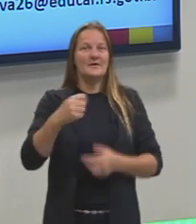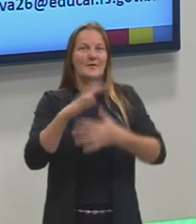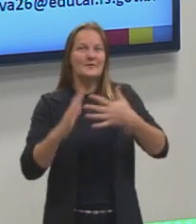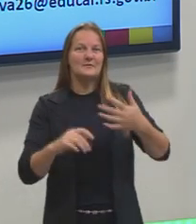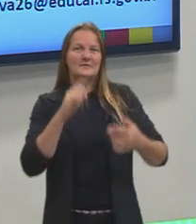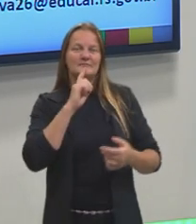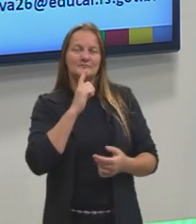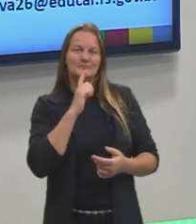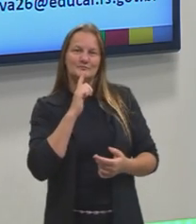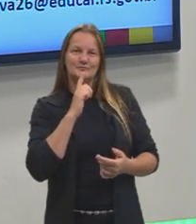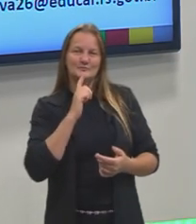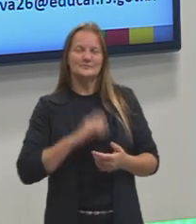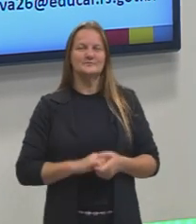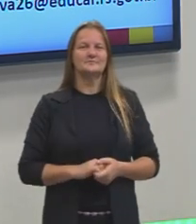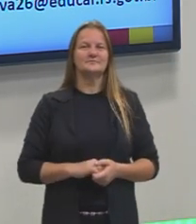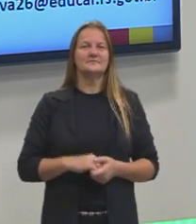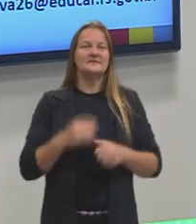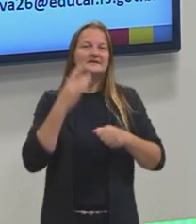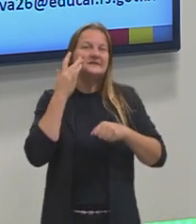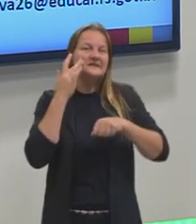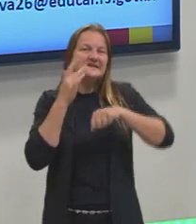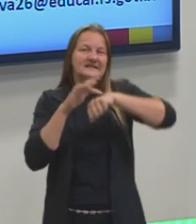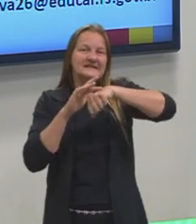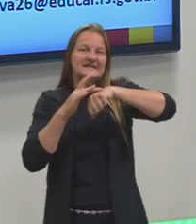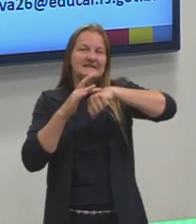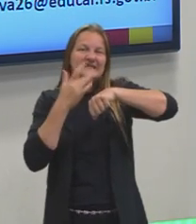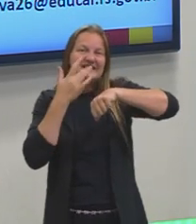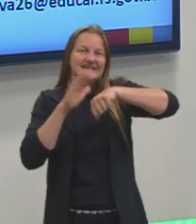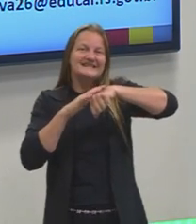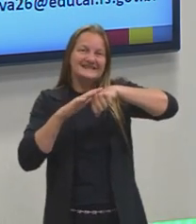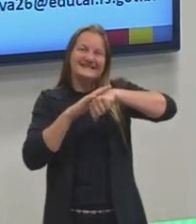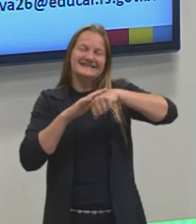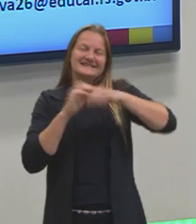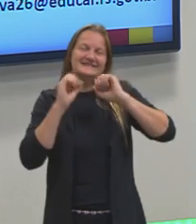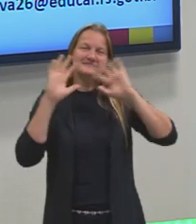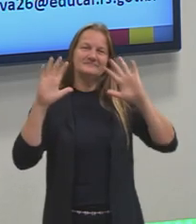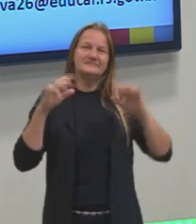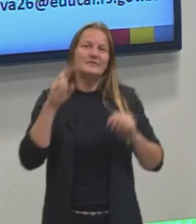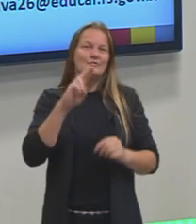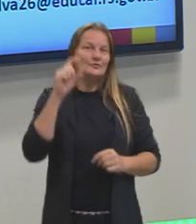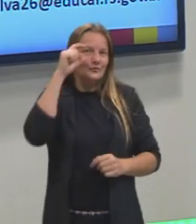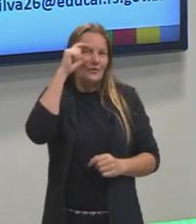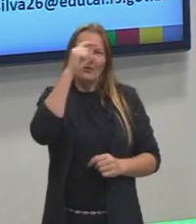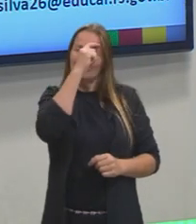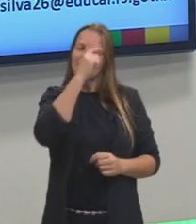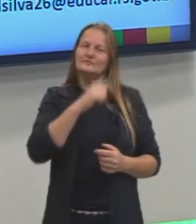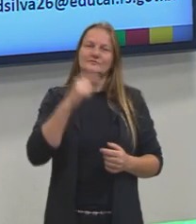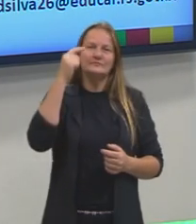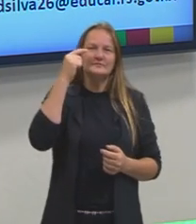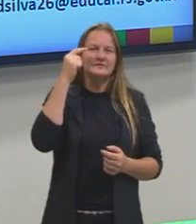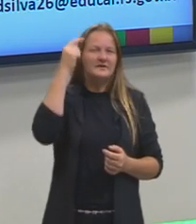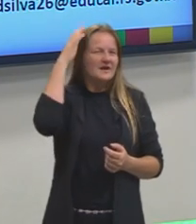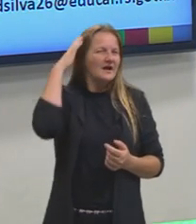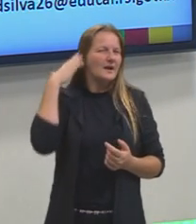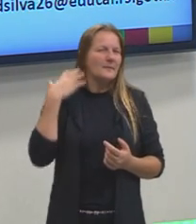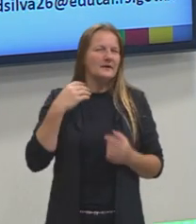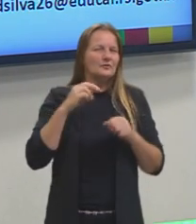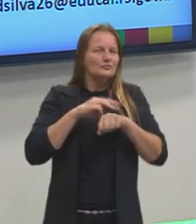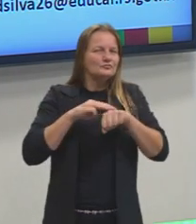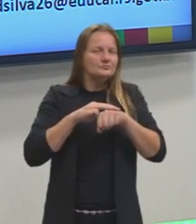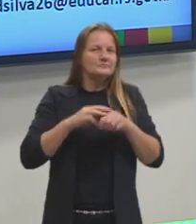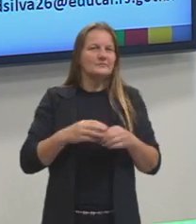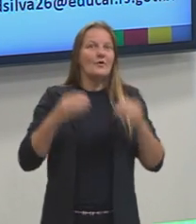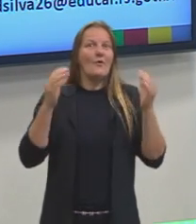sou uma mulher branca, de pele clara, cabelos e olhos castanhos e uso óculos. Hoje a gente vai